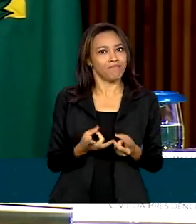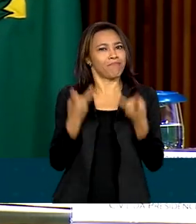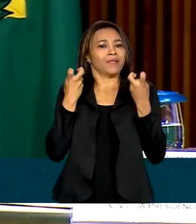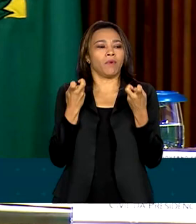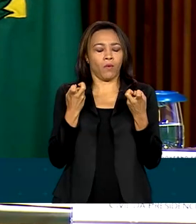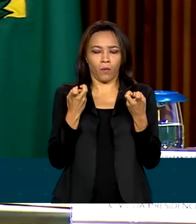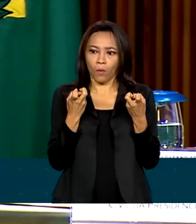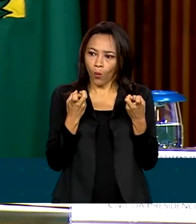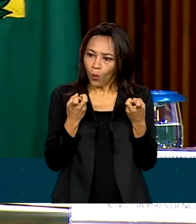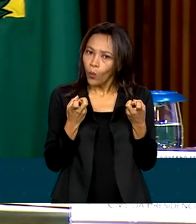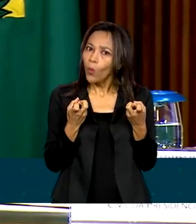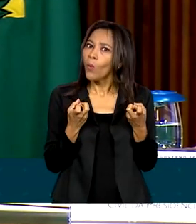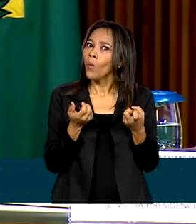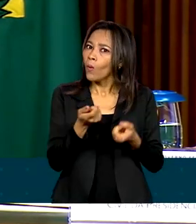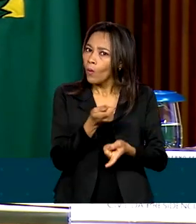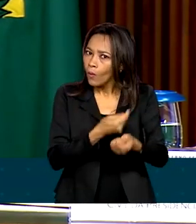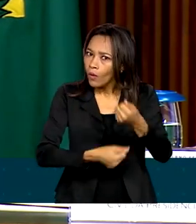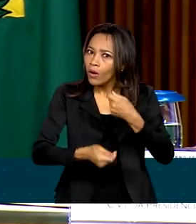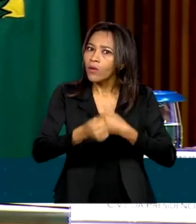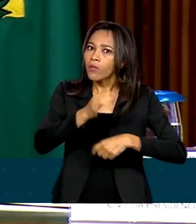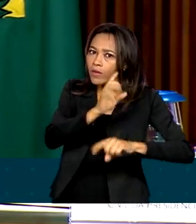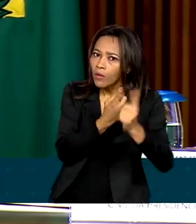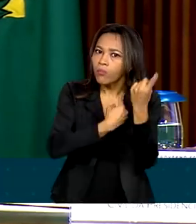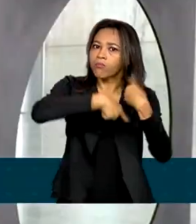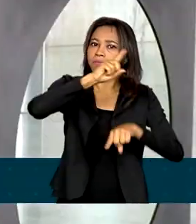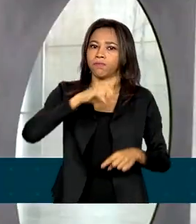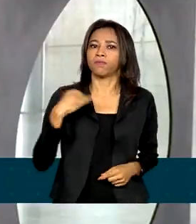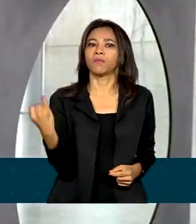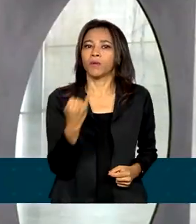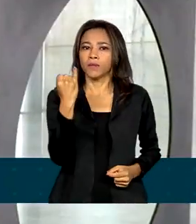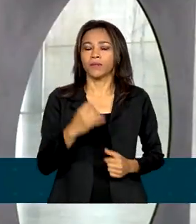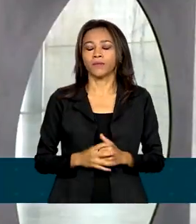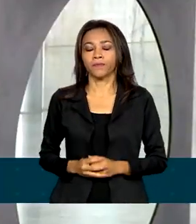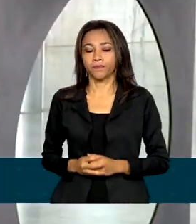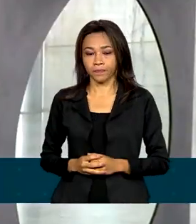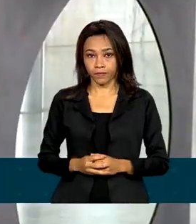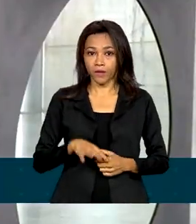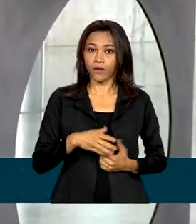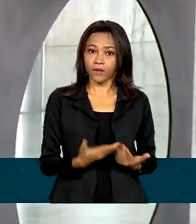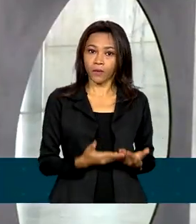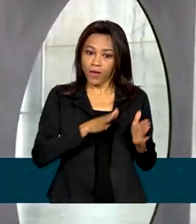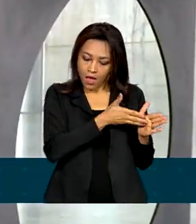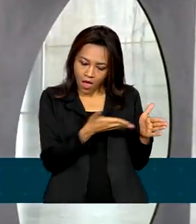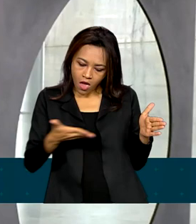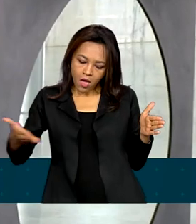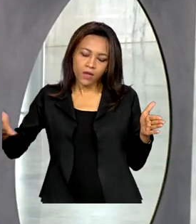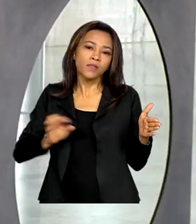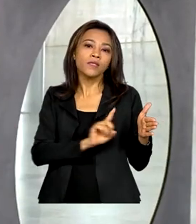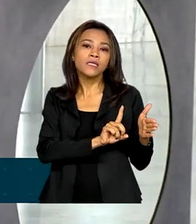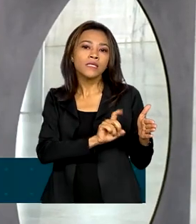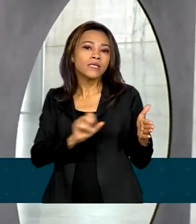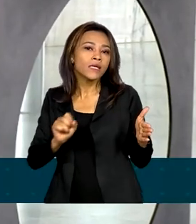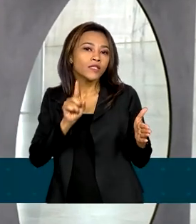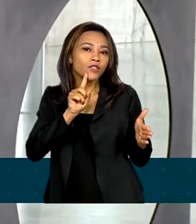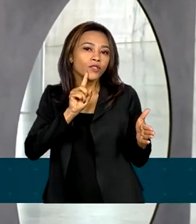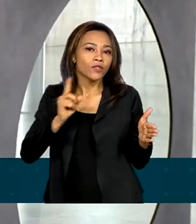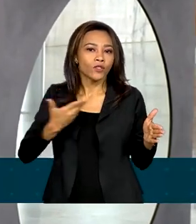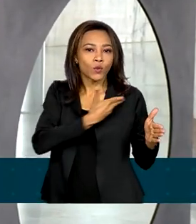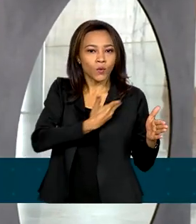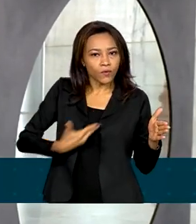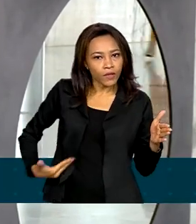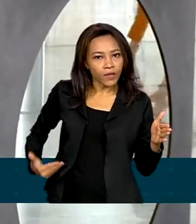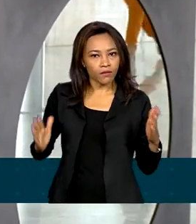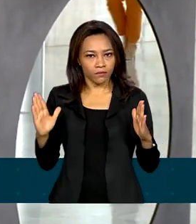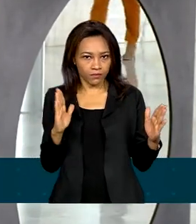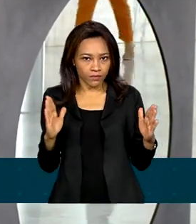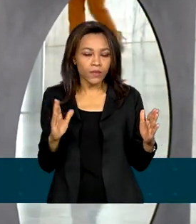vai dar um salto, eu diria, importante. Estes primeiros 100 dias de governo foram dedicados